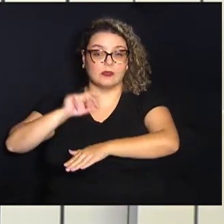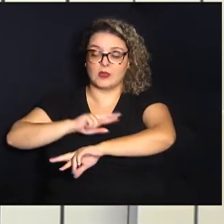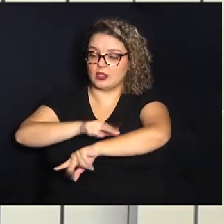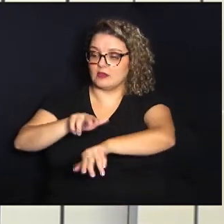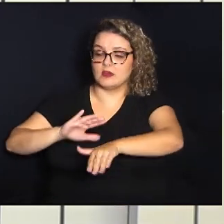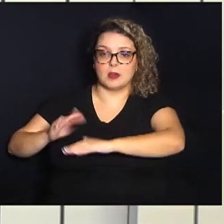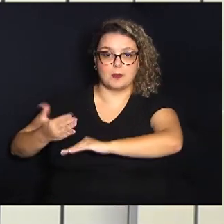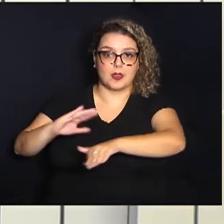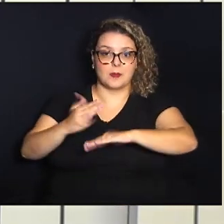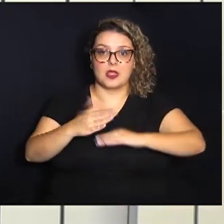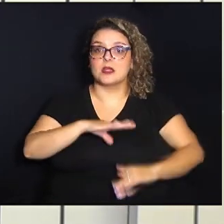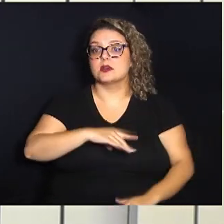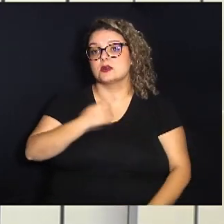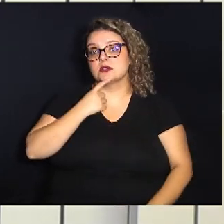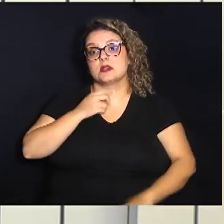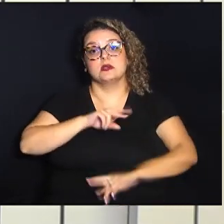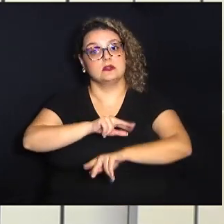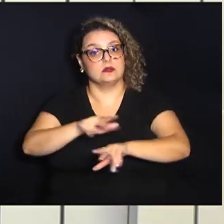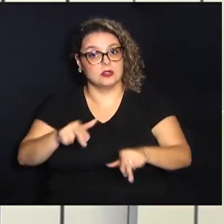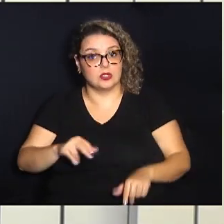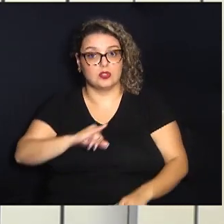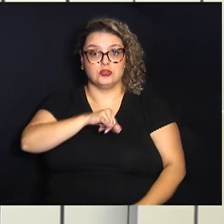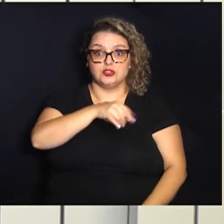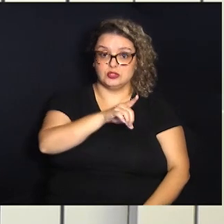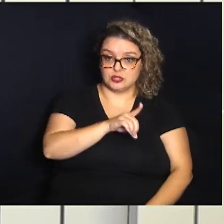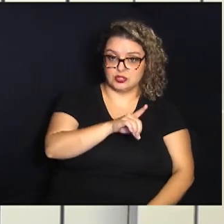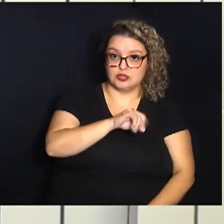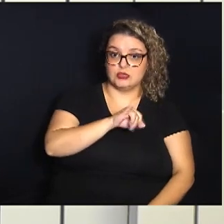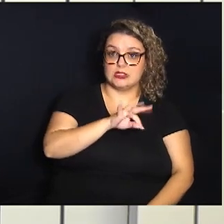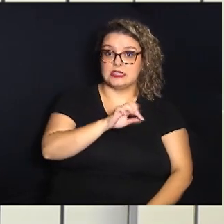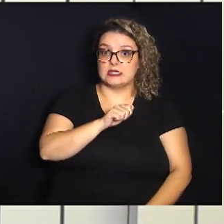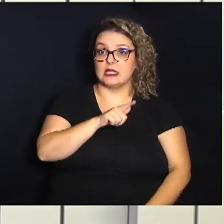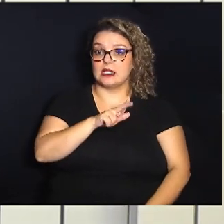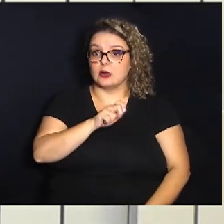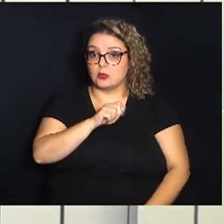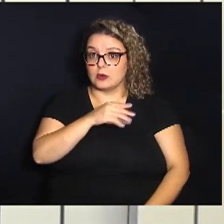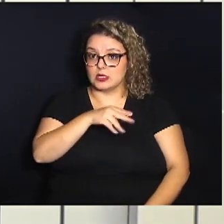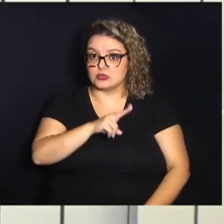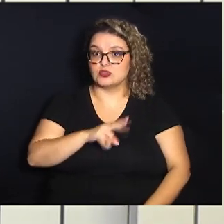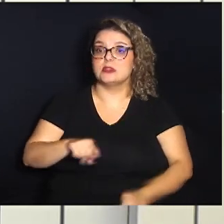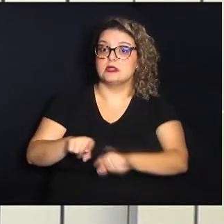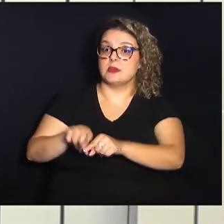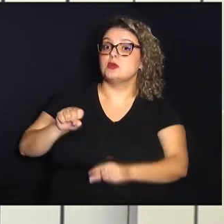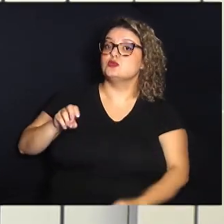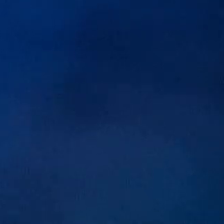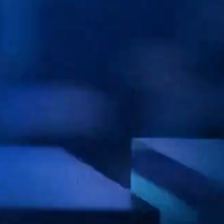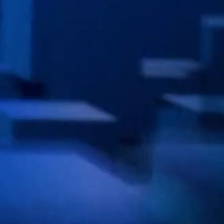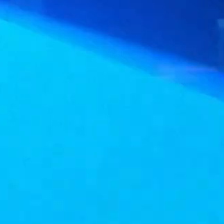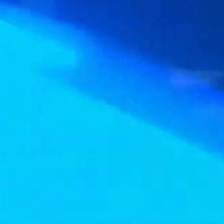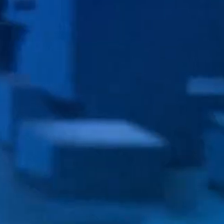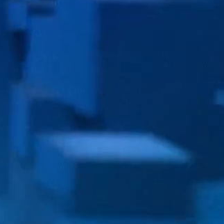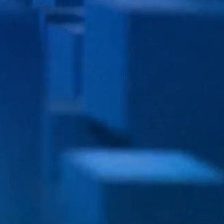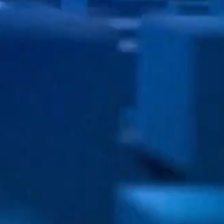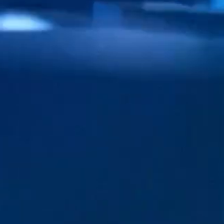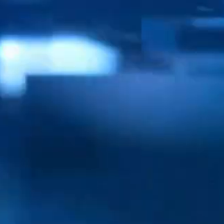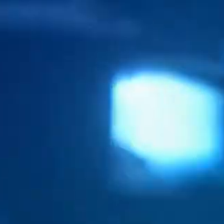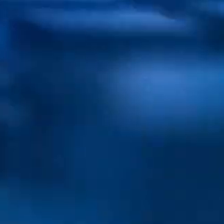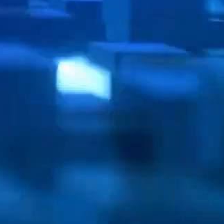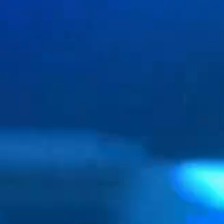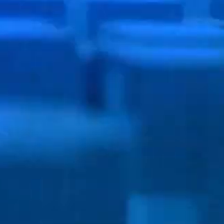Campinas entre eles o Jardim Itaguaçu e o Solar de Campinas o